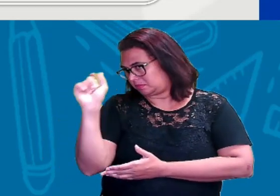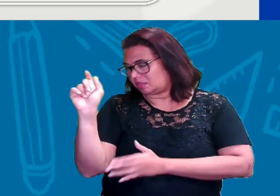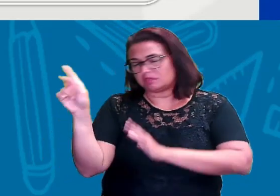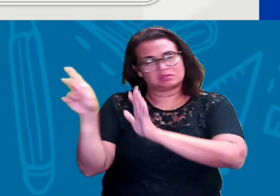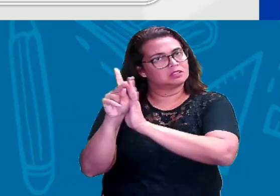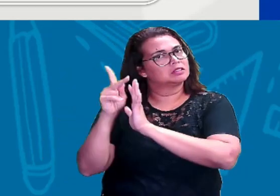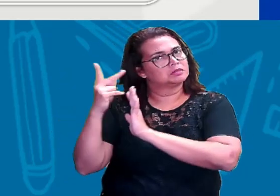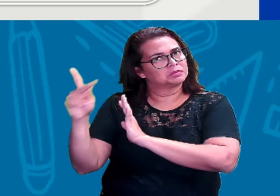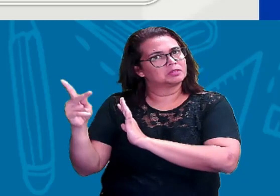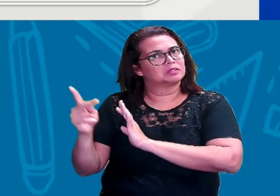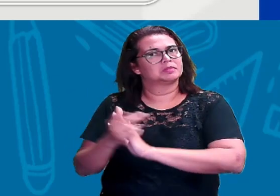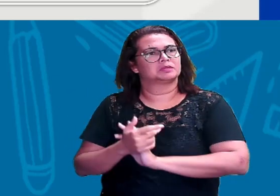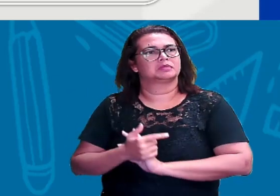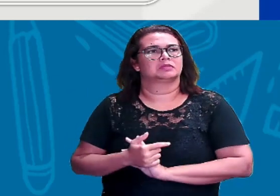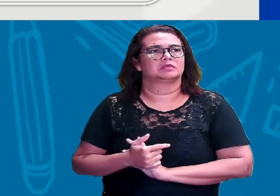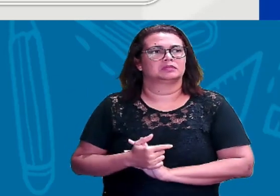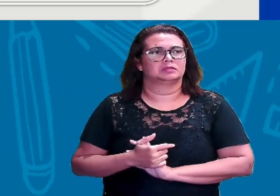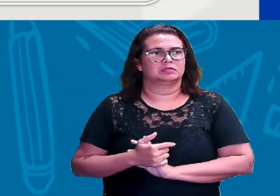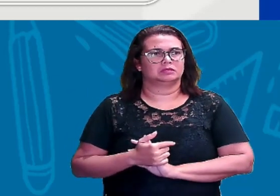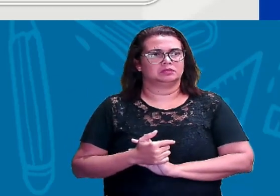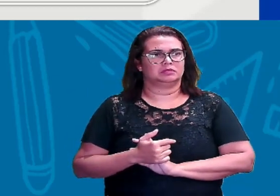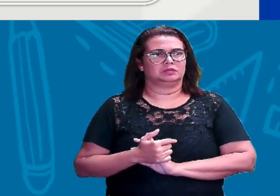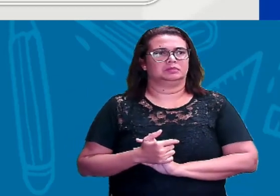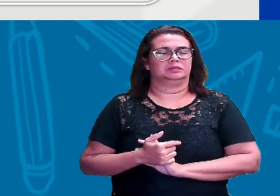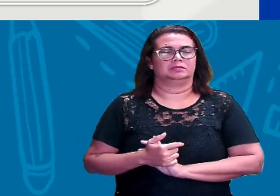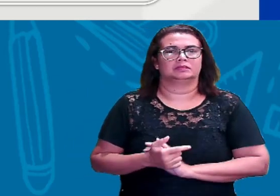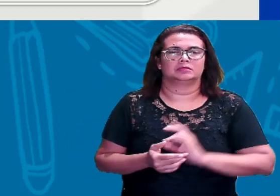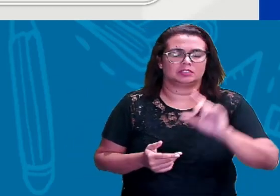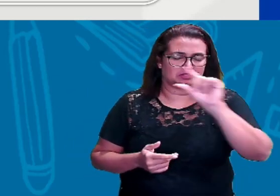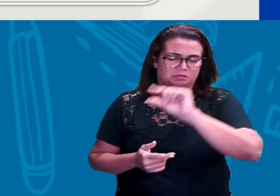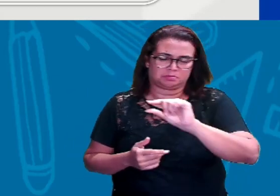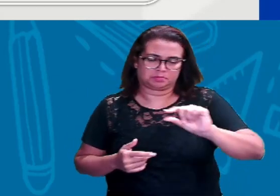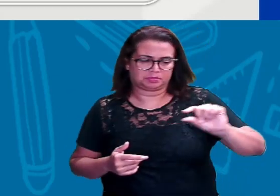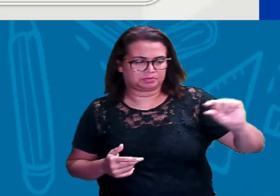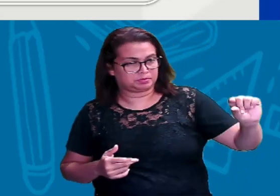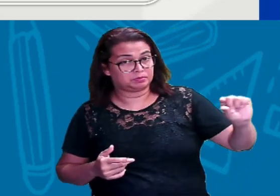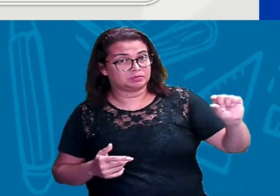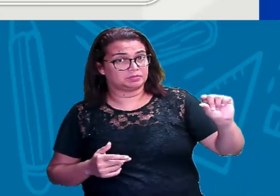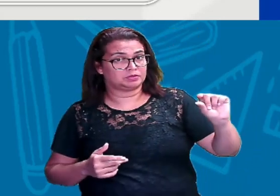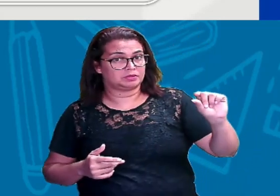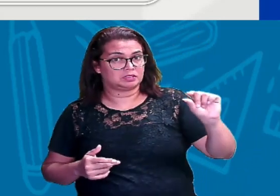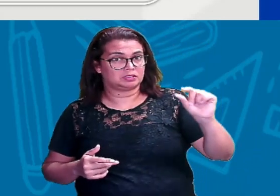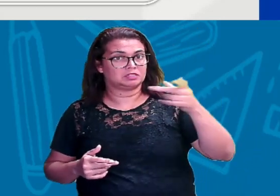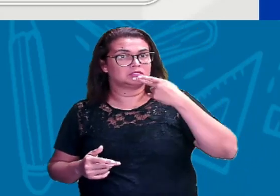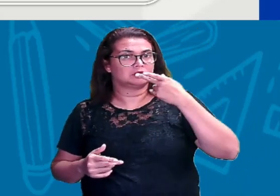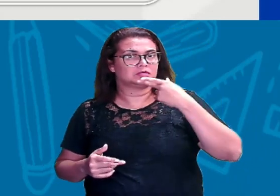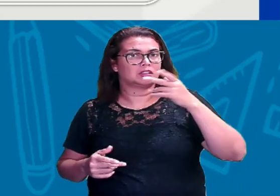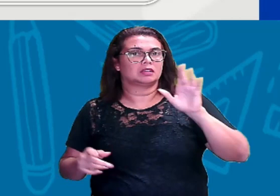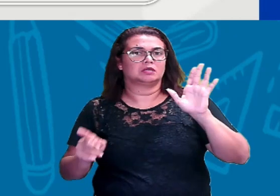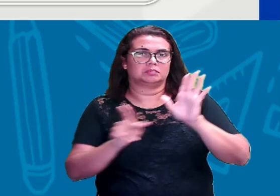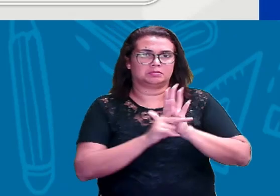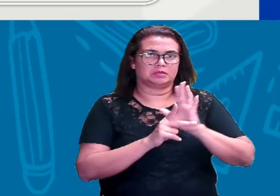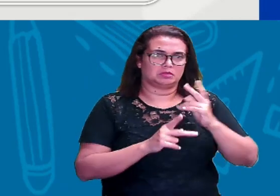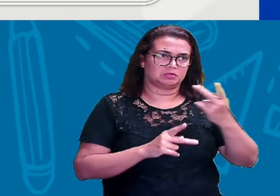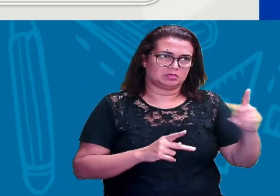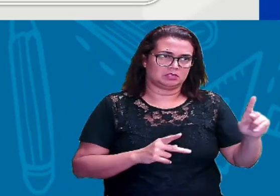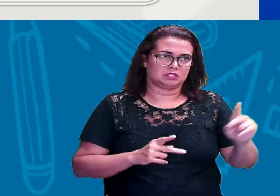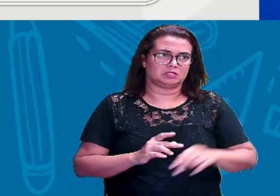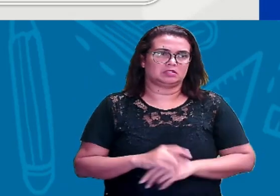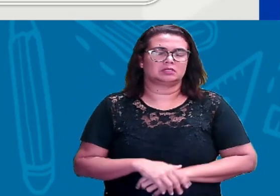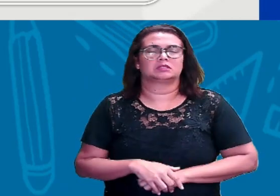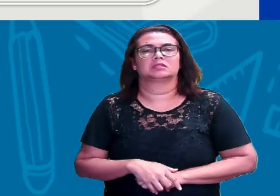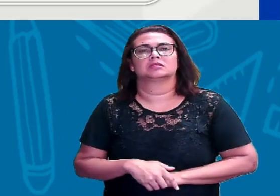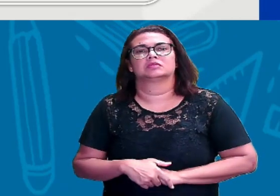formado com capital letters. E as pequenininhas, as minúsculas, a gente chama de small letters,